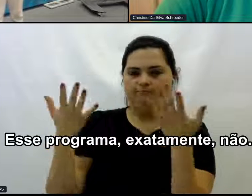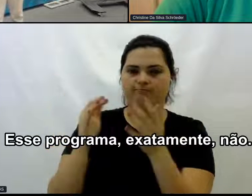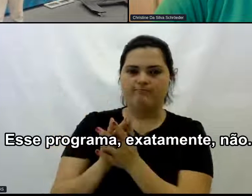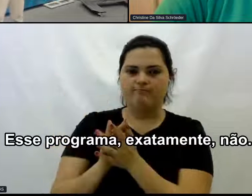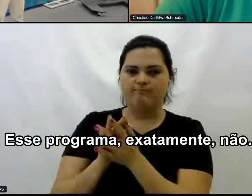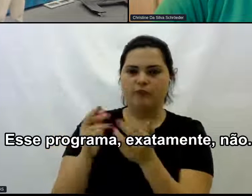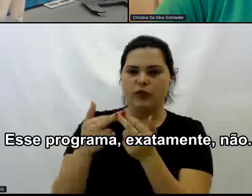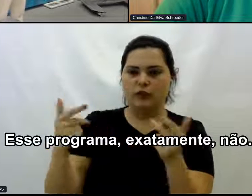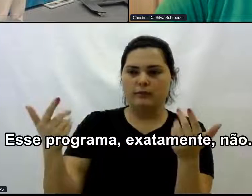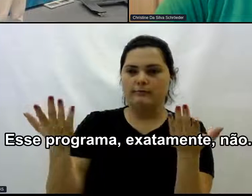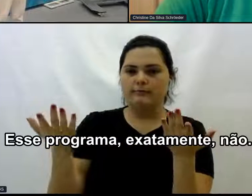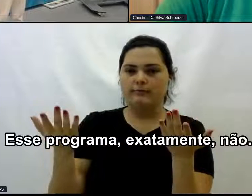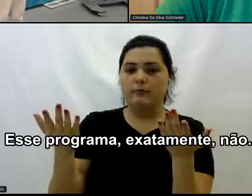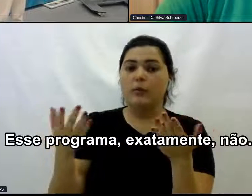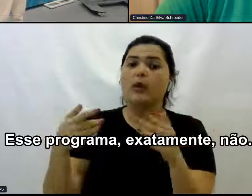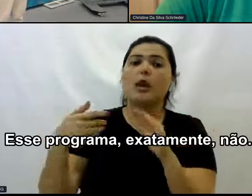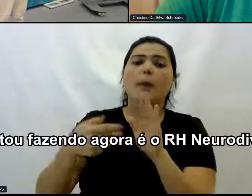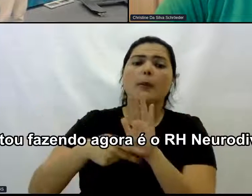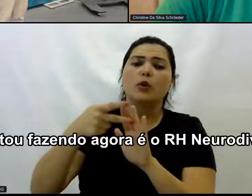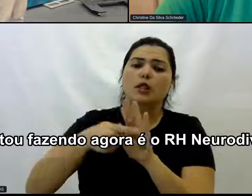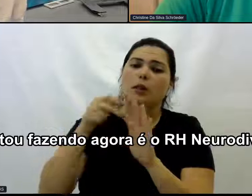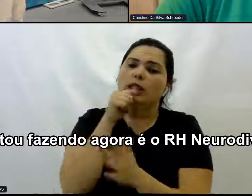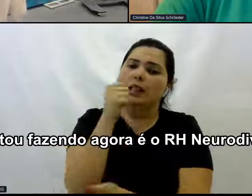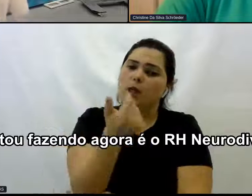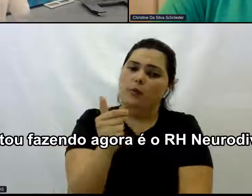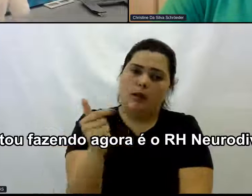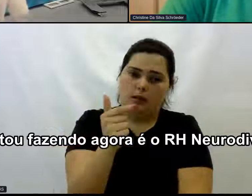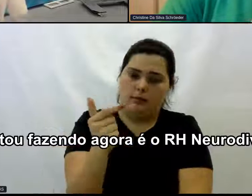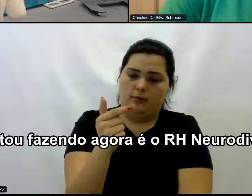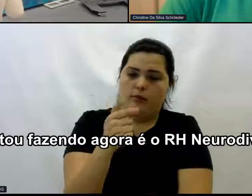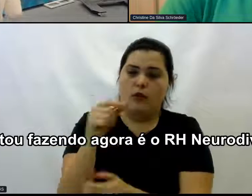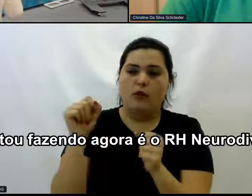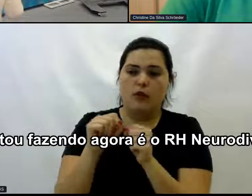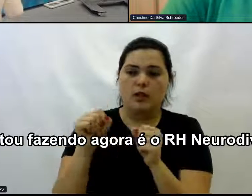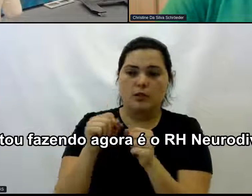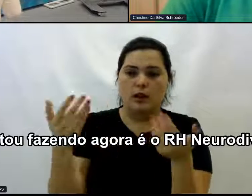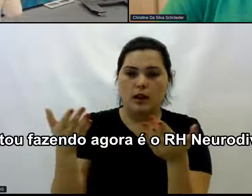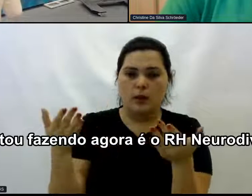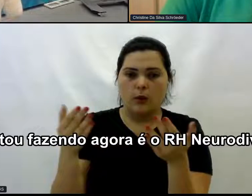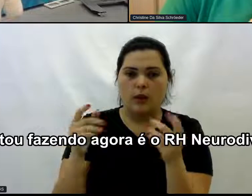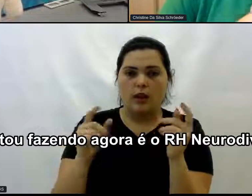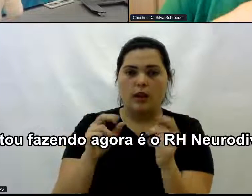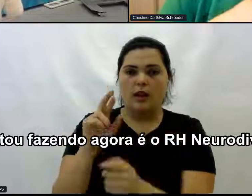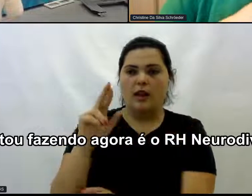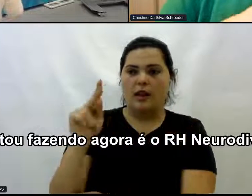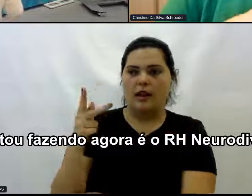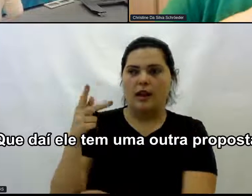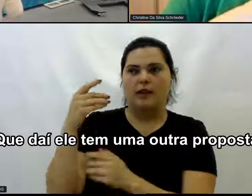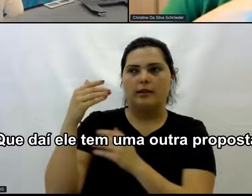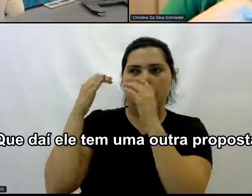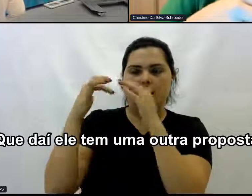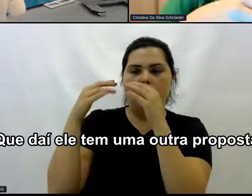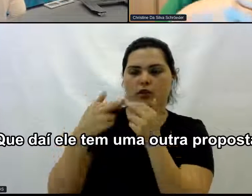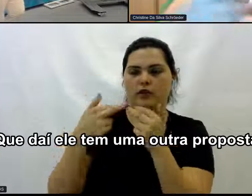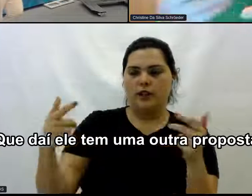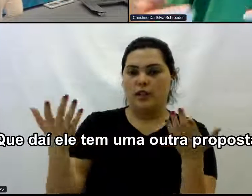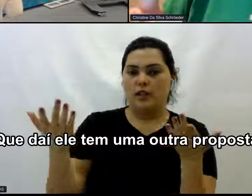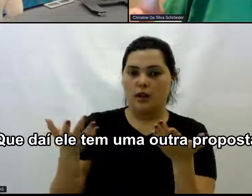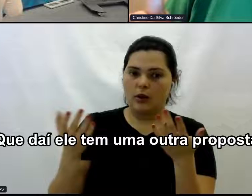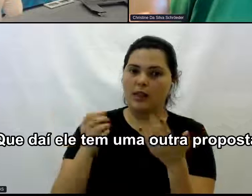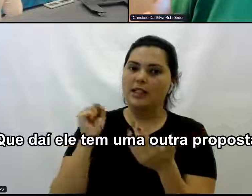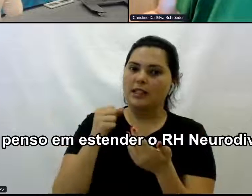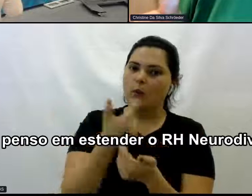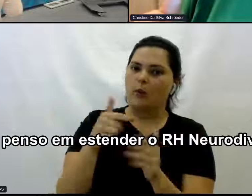Esse programa Exatamente não O que eu estou fazendo Agora É o RH neurodivergente Só Que daí ele tem Uma outra